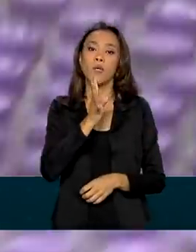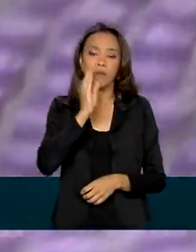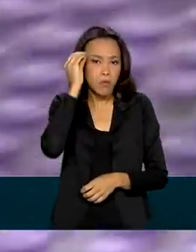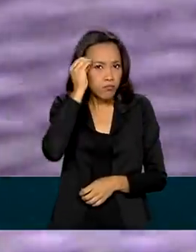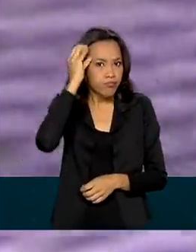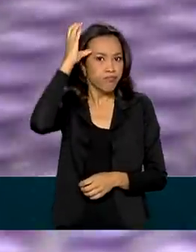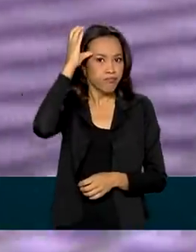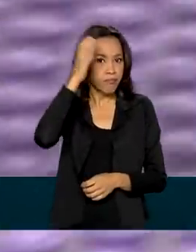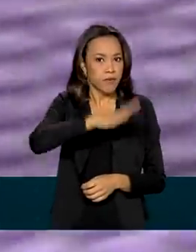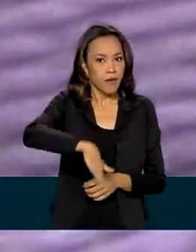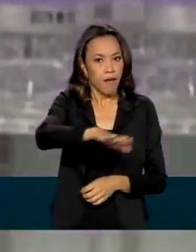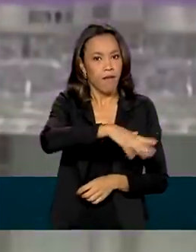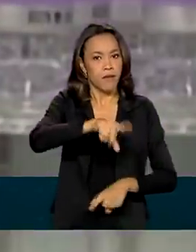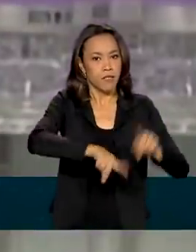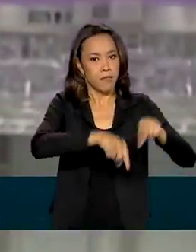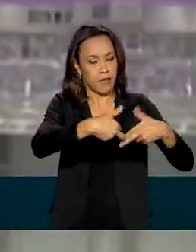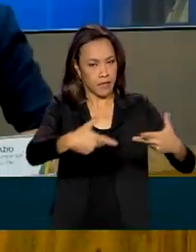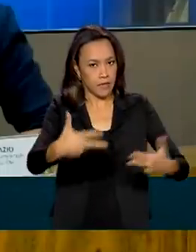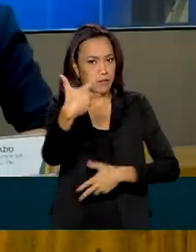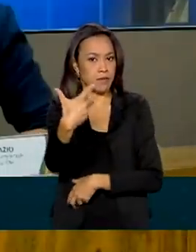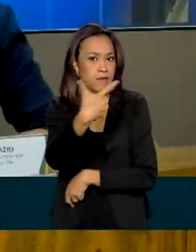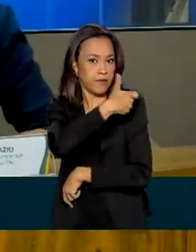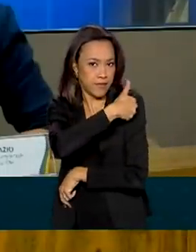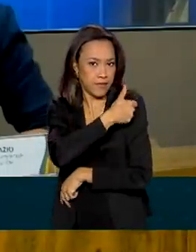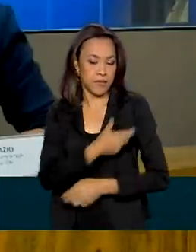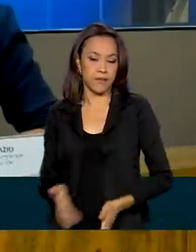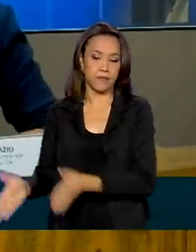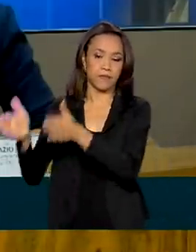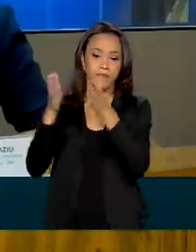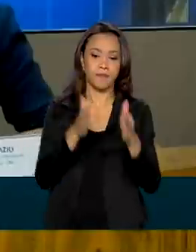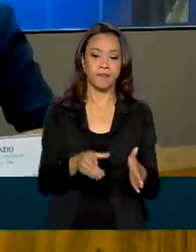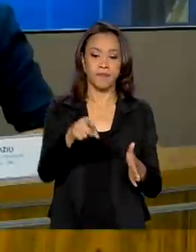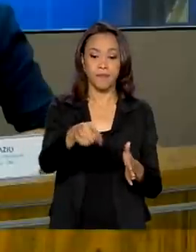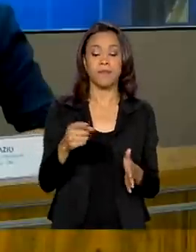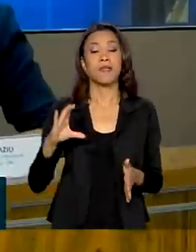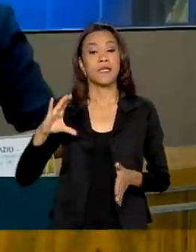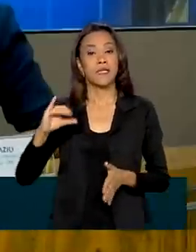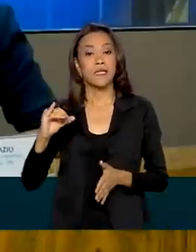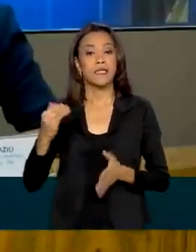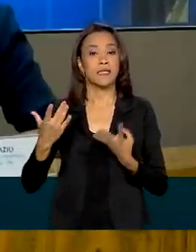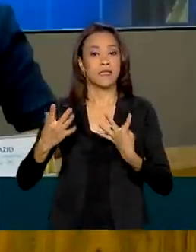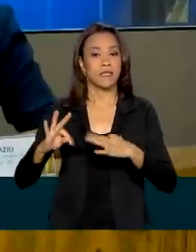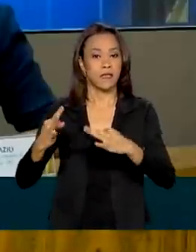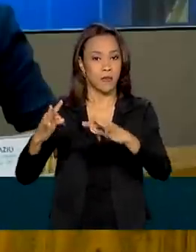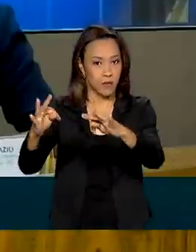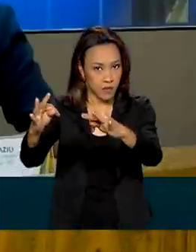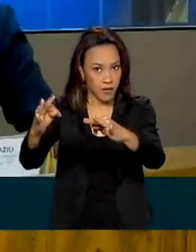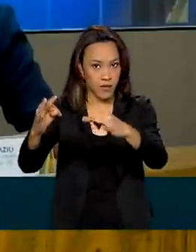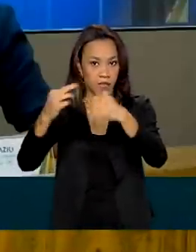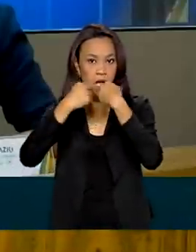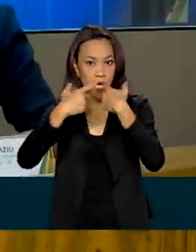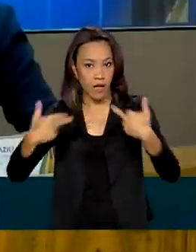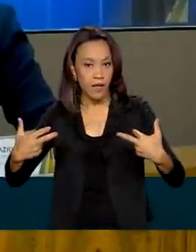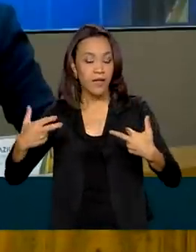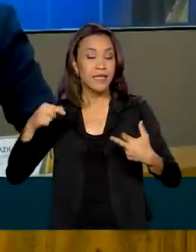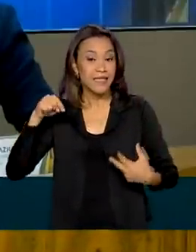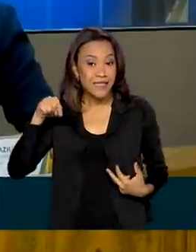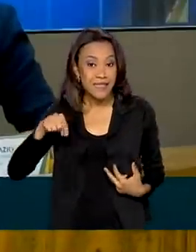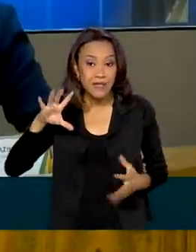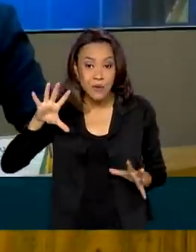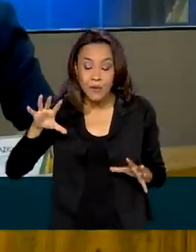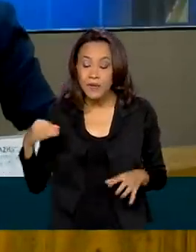de insumos para as vacinas. A ciência, a tecnologia, a inovação, esse ecossistema é